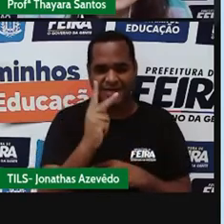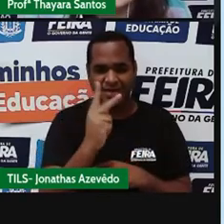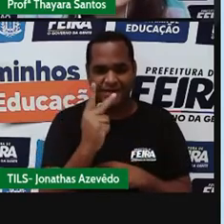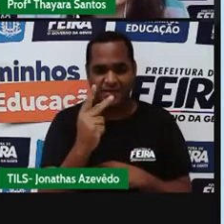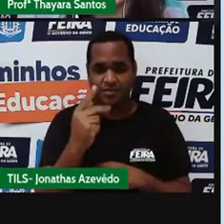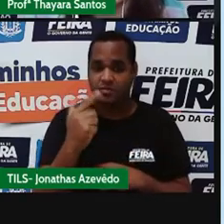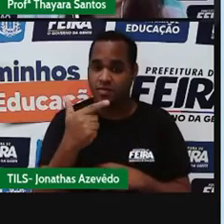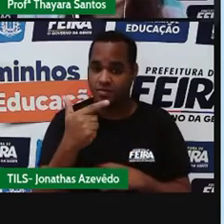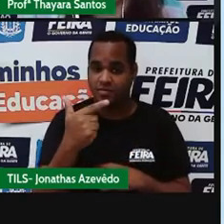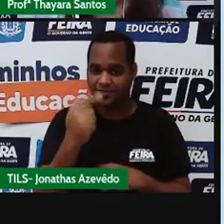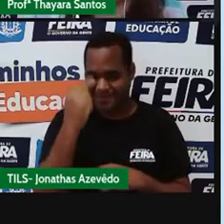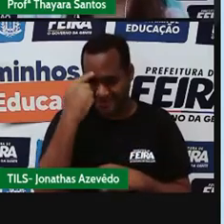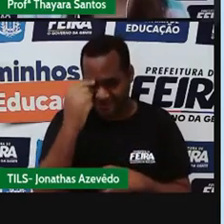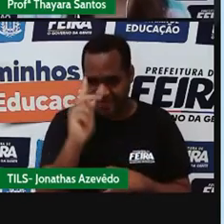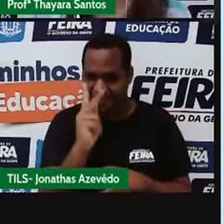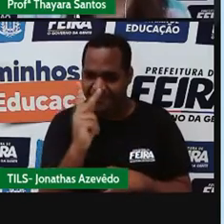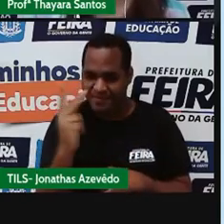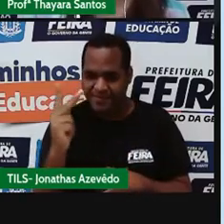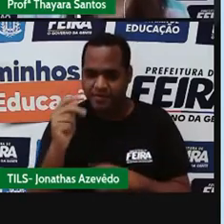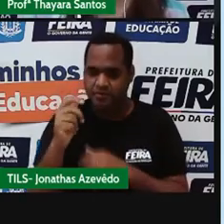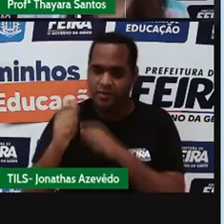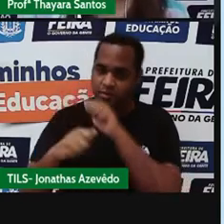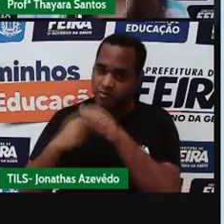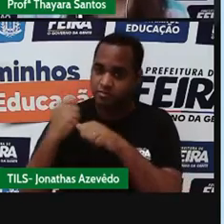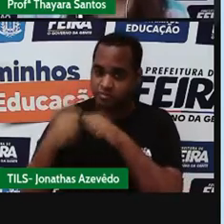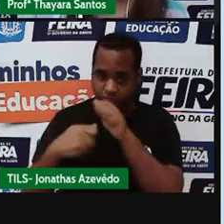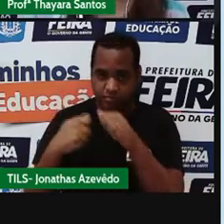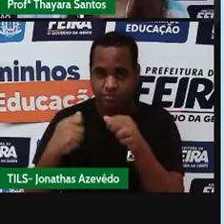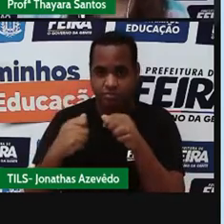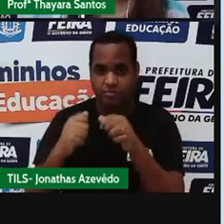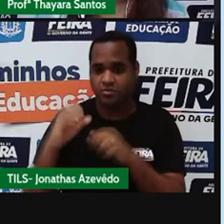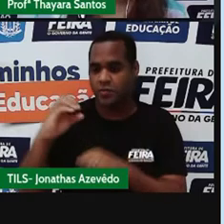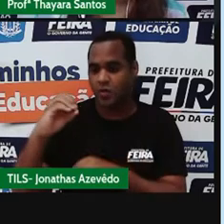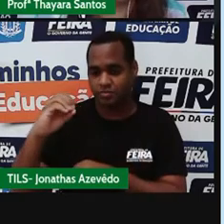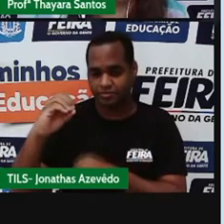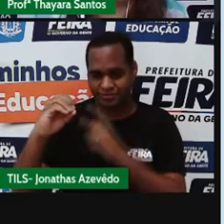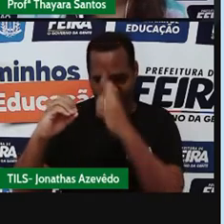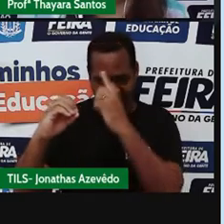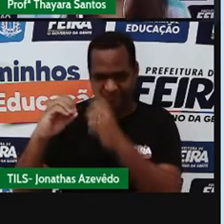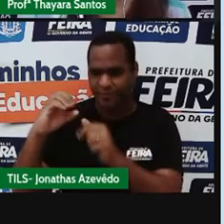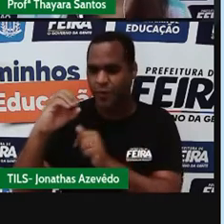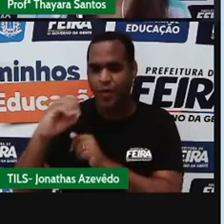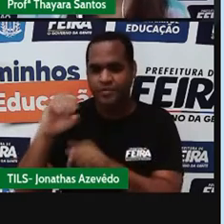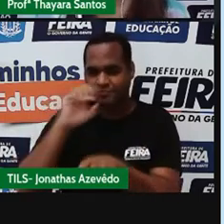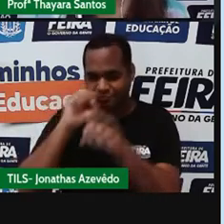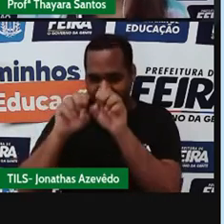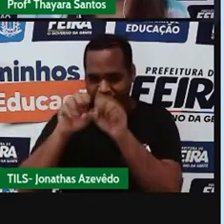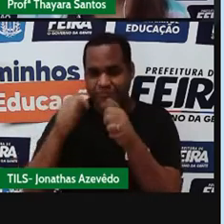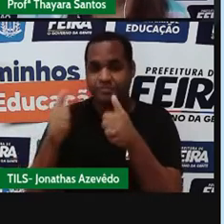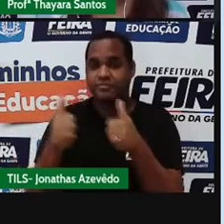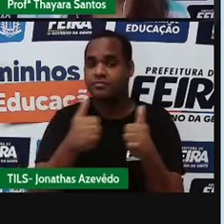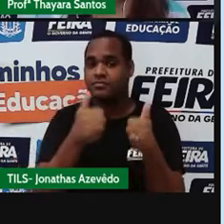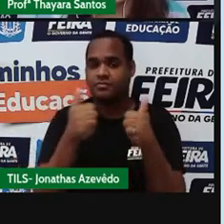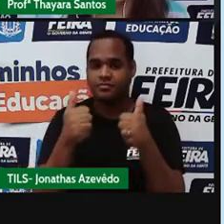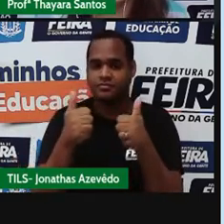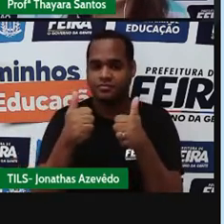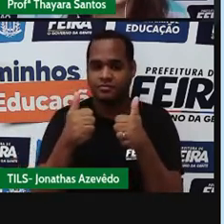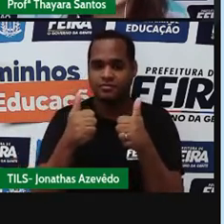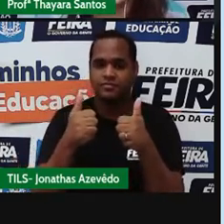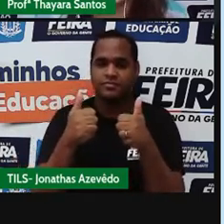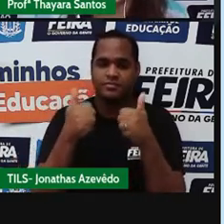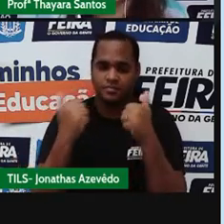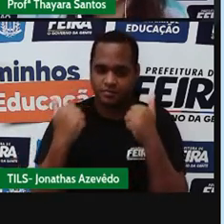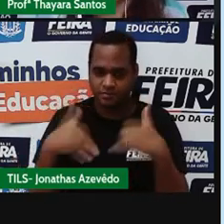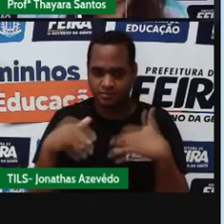bolinhas, cada bolinha é um átomo. E aqui a gente tem um átomo de oxigênio. Ele quer que a gente monte essas